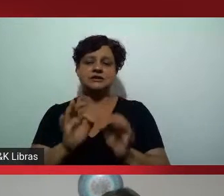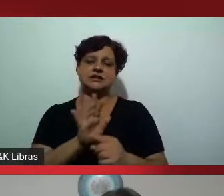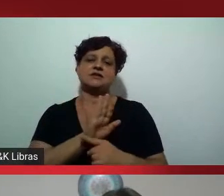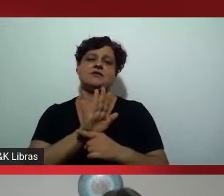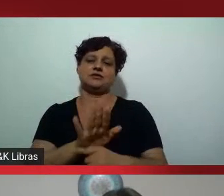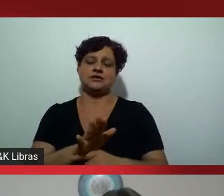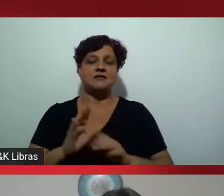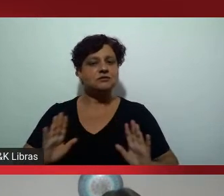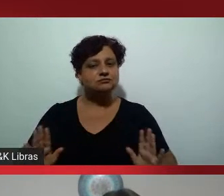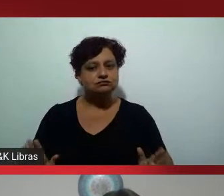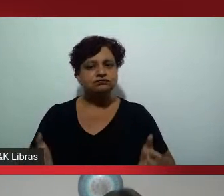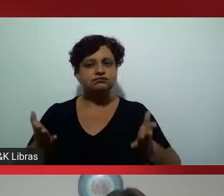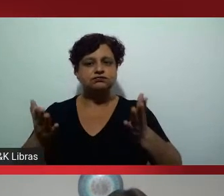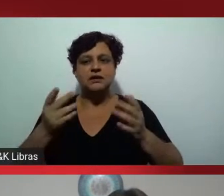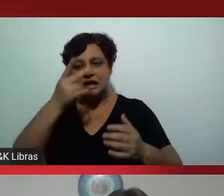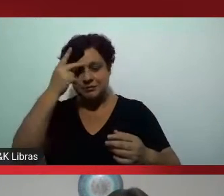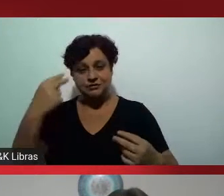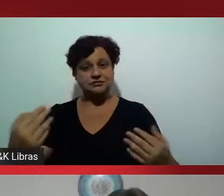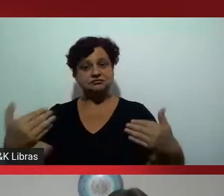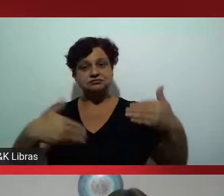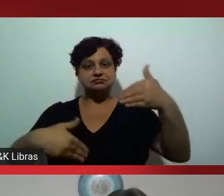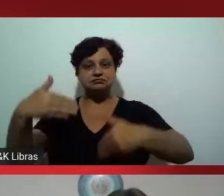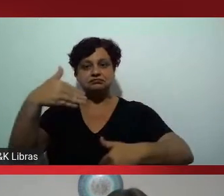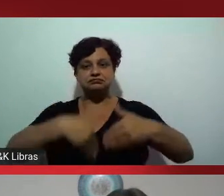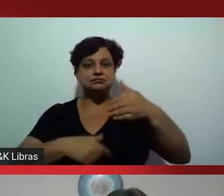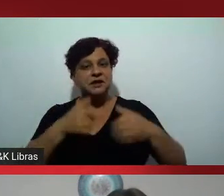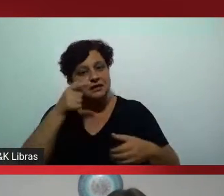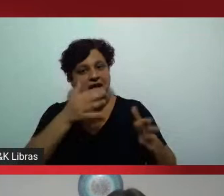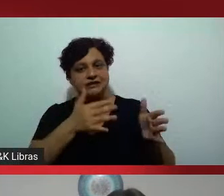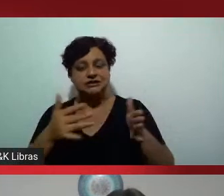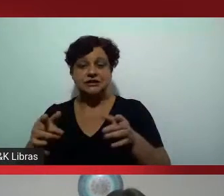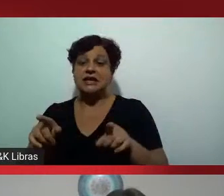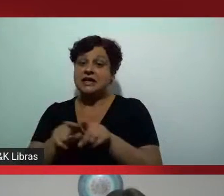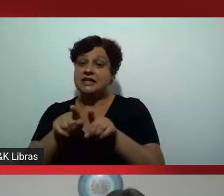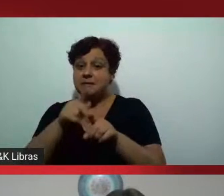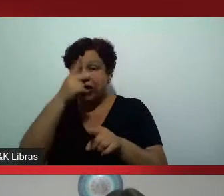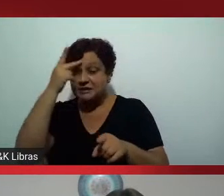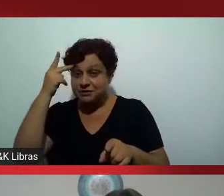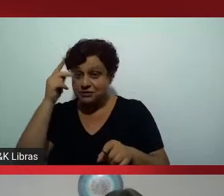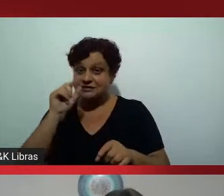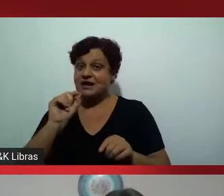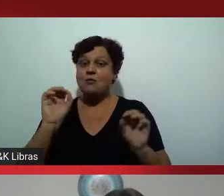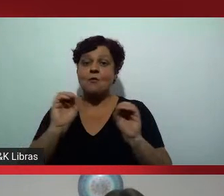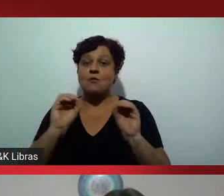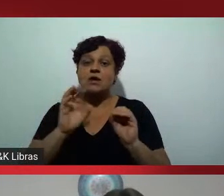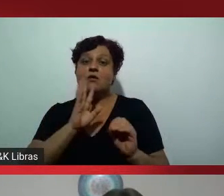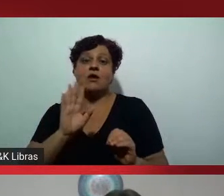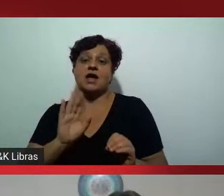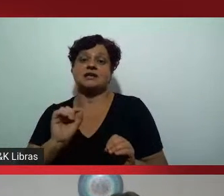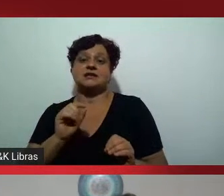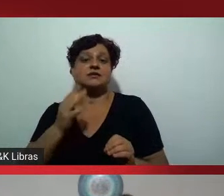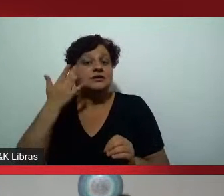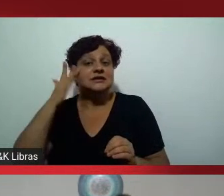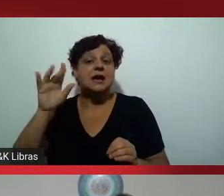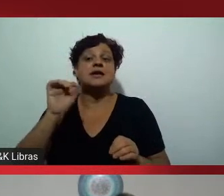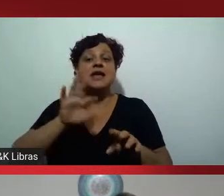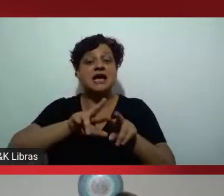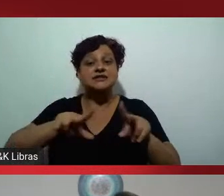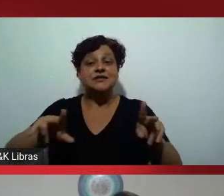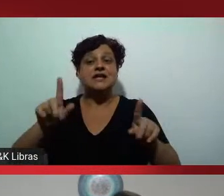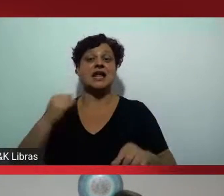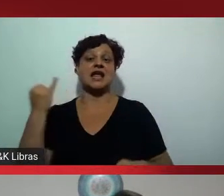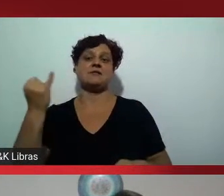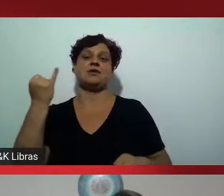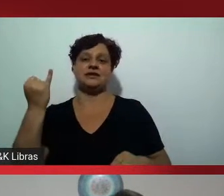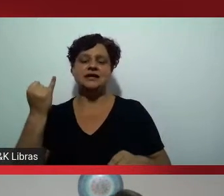estimular a nossa audiência e aqueles que ainda não acreditam que a diversidade ela faz todo sentido se não é por